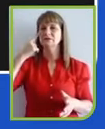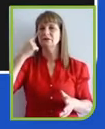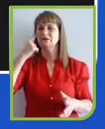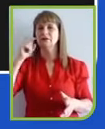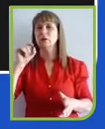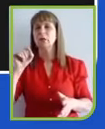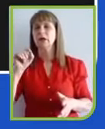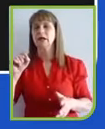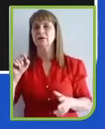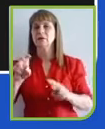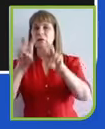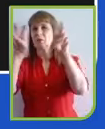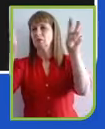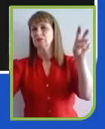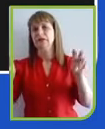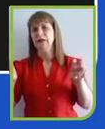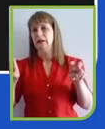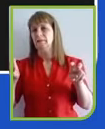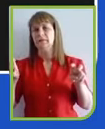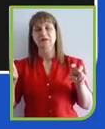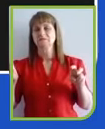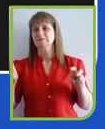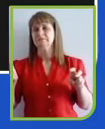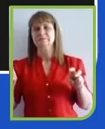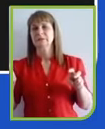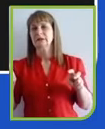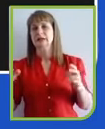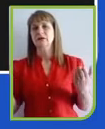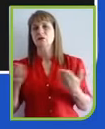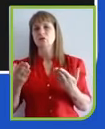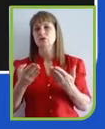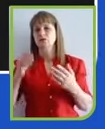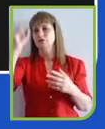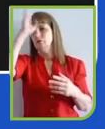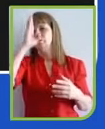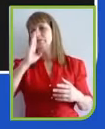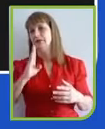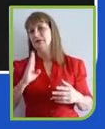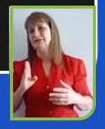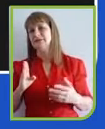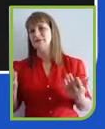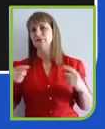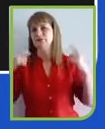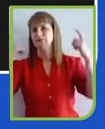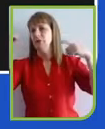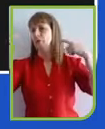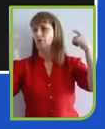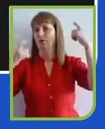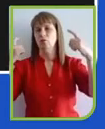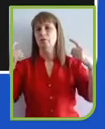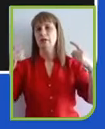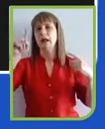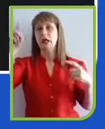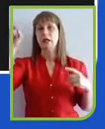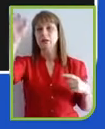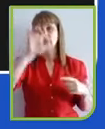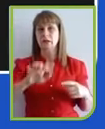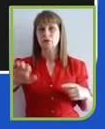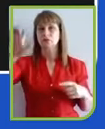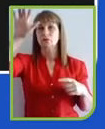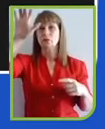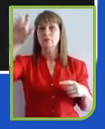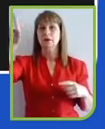muito próximo para o brasileiro. Para o europeu é muito mais próximo, é muito mais preocupante.